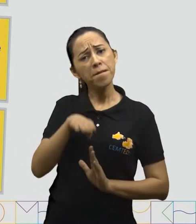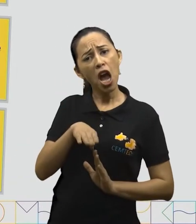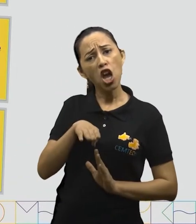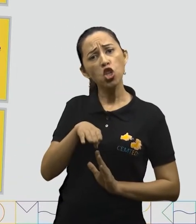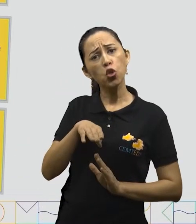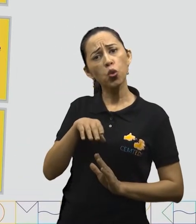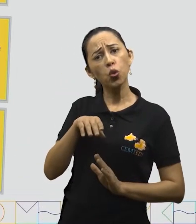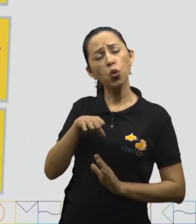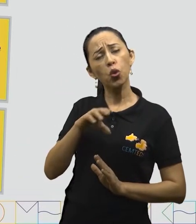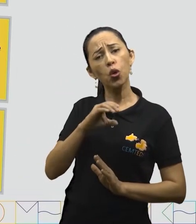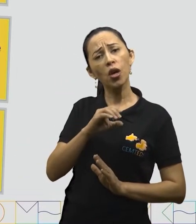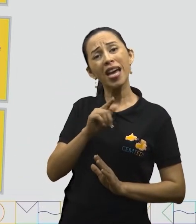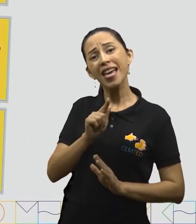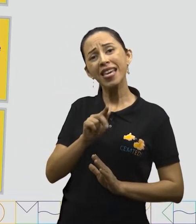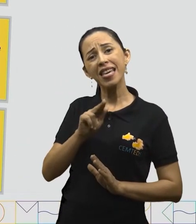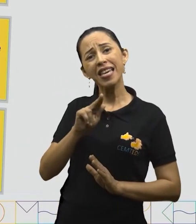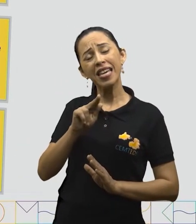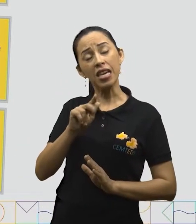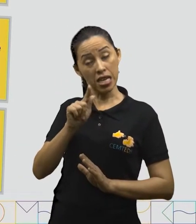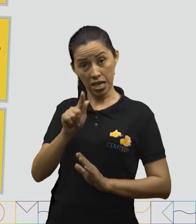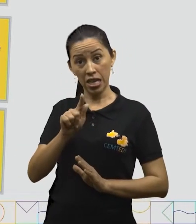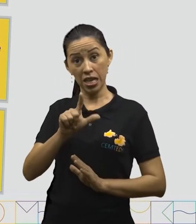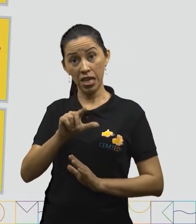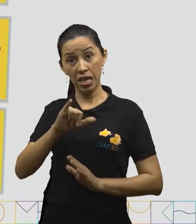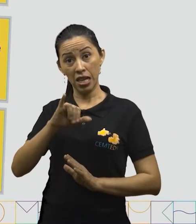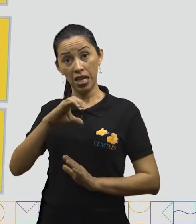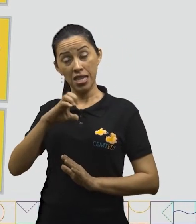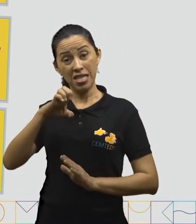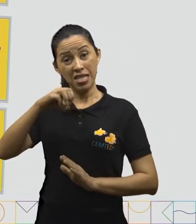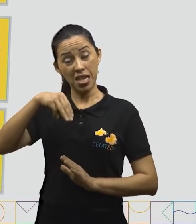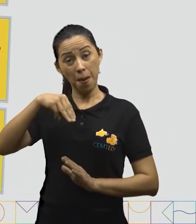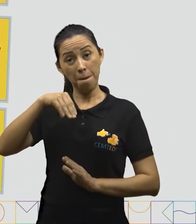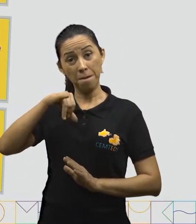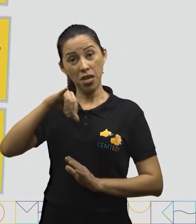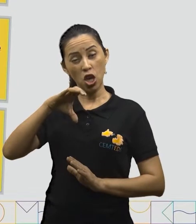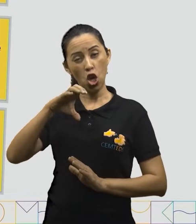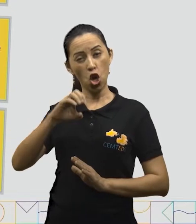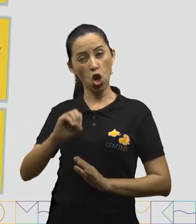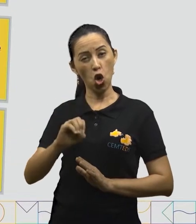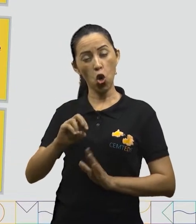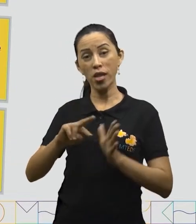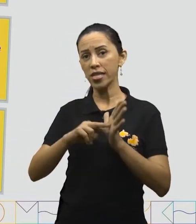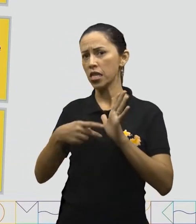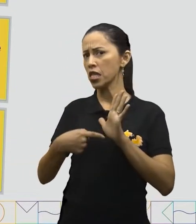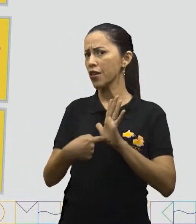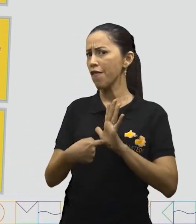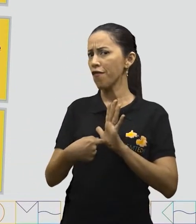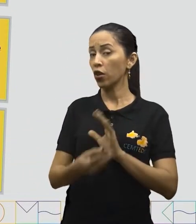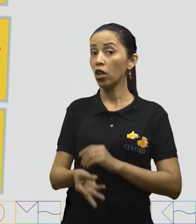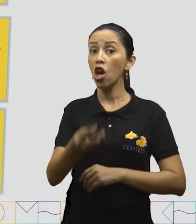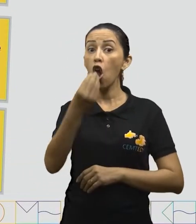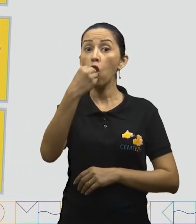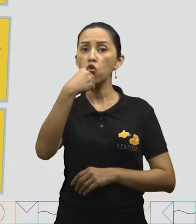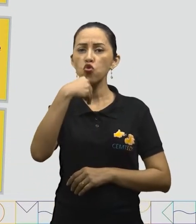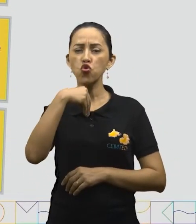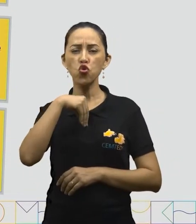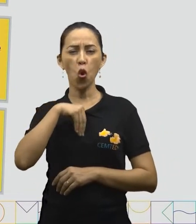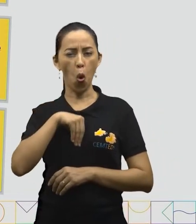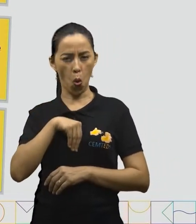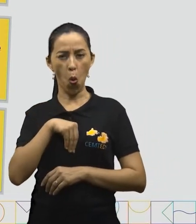consome esse alimento, a gente libera uma quantidade que não seja tão grande de açúcar na nossa corrente sanguínea.